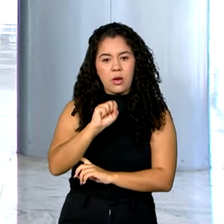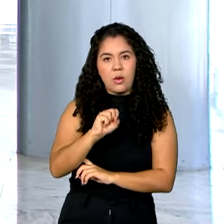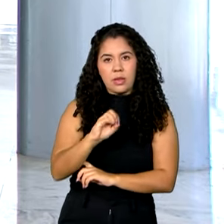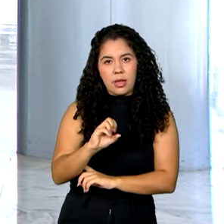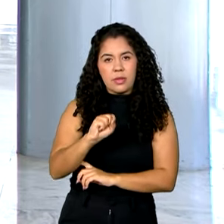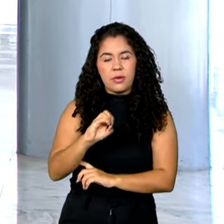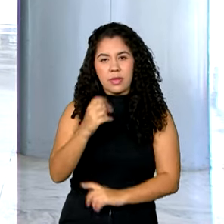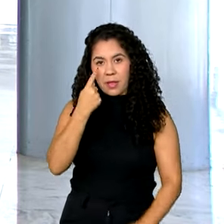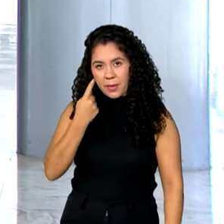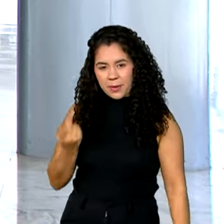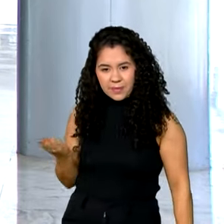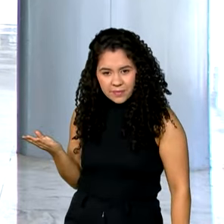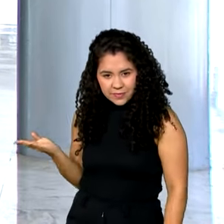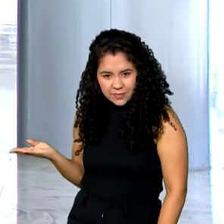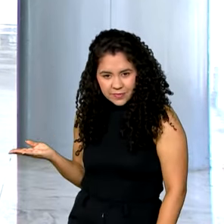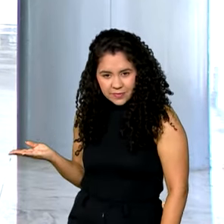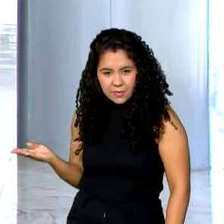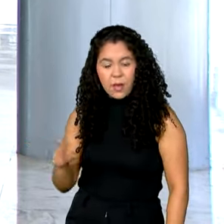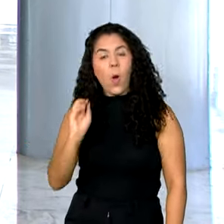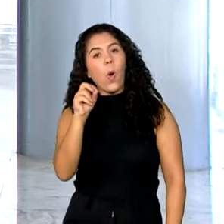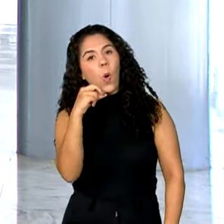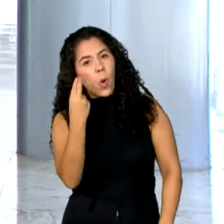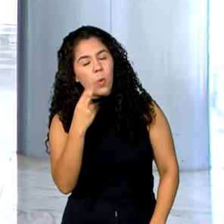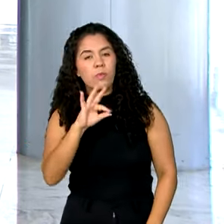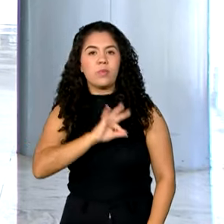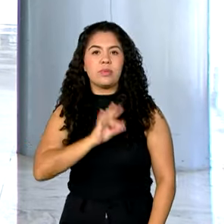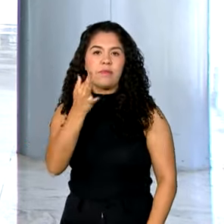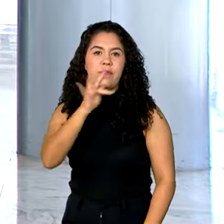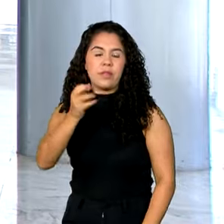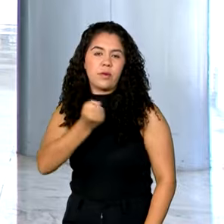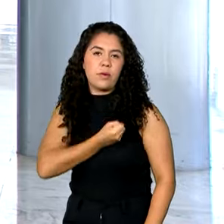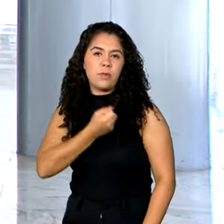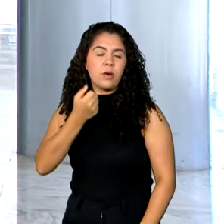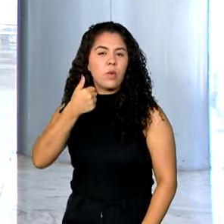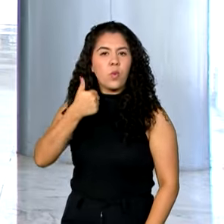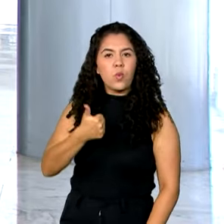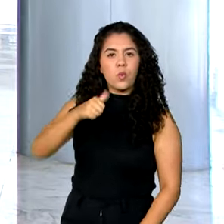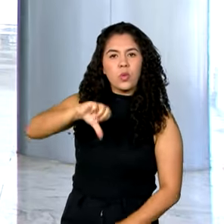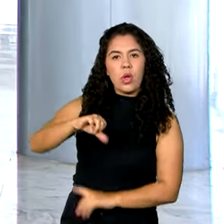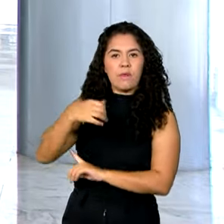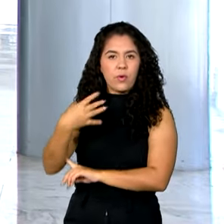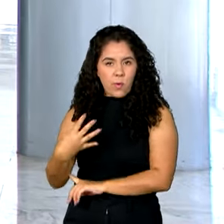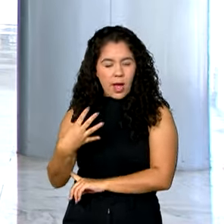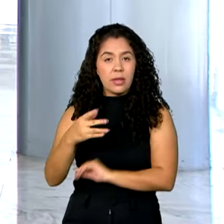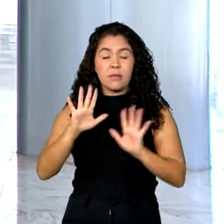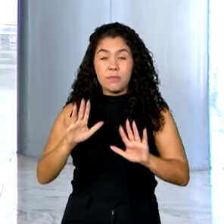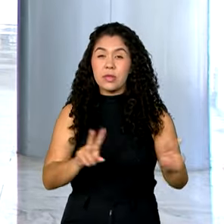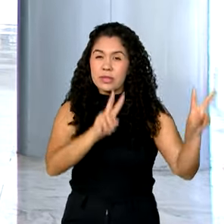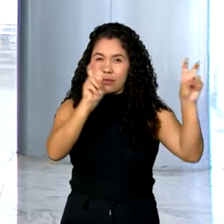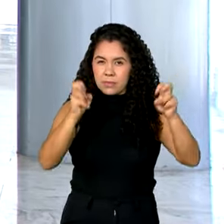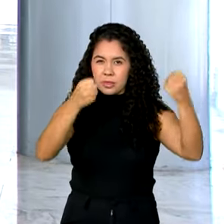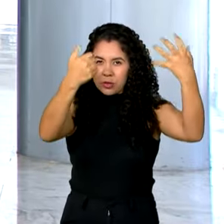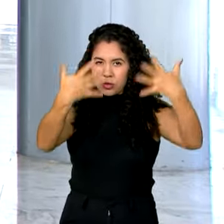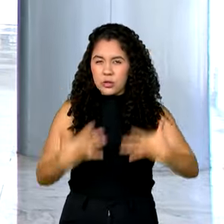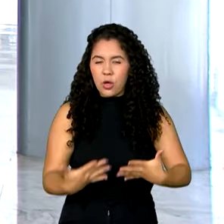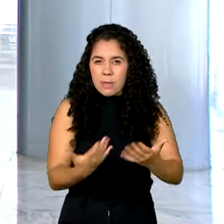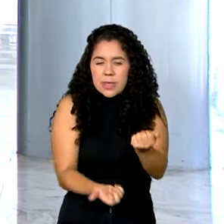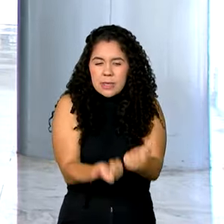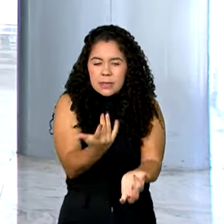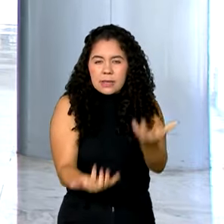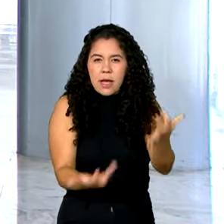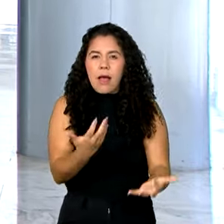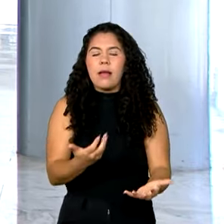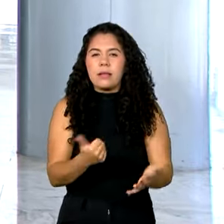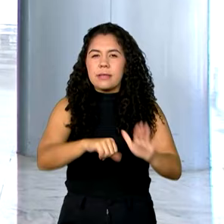você pode ver aí na nossa tela, ou para a Polícia Federal, no 194. E, Vanessa, por falar em incêndios criminosos, essa é a principal